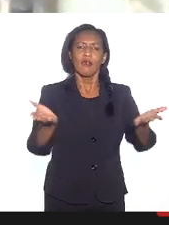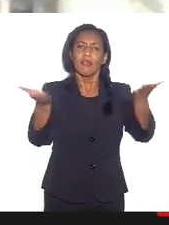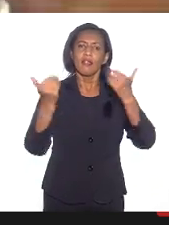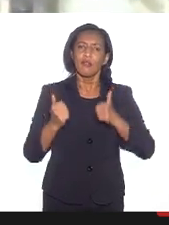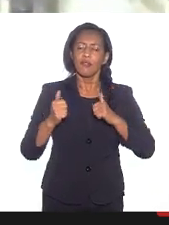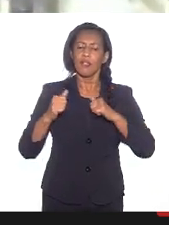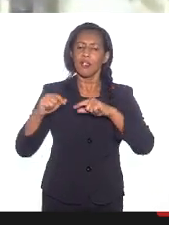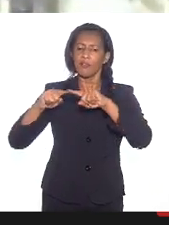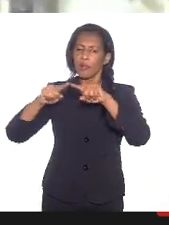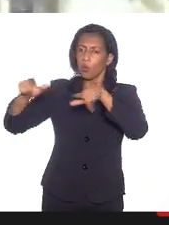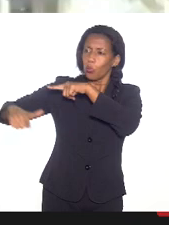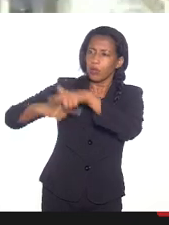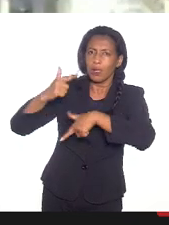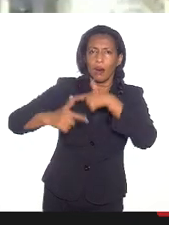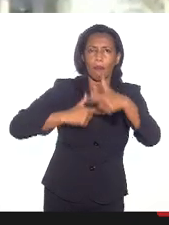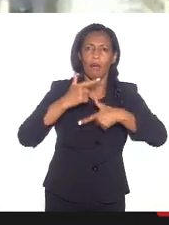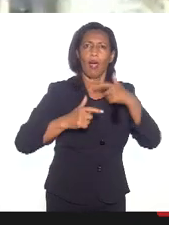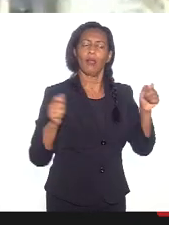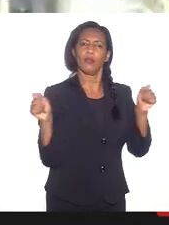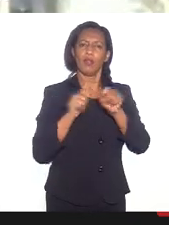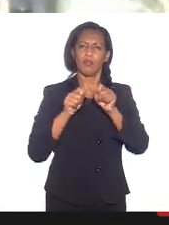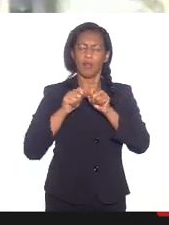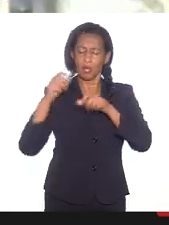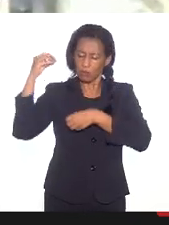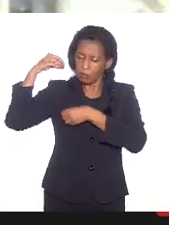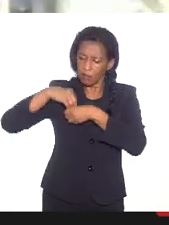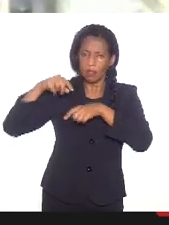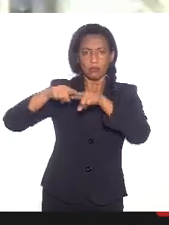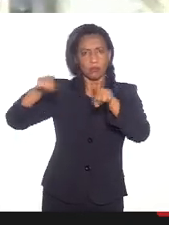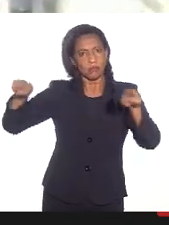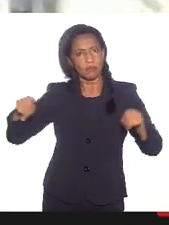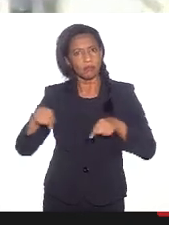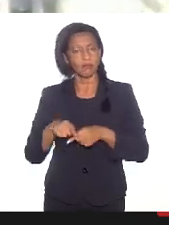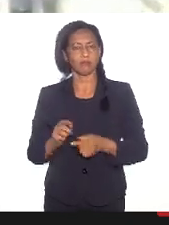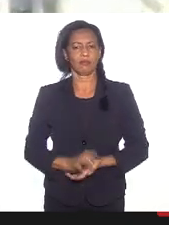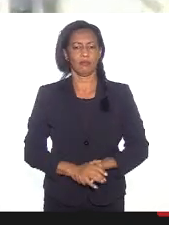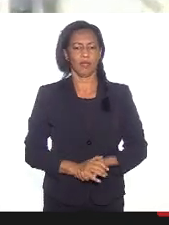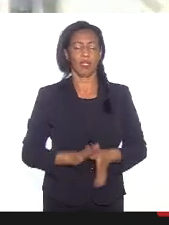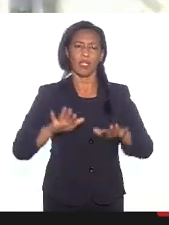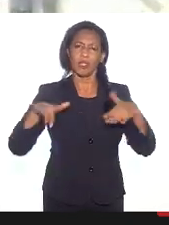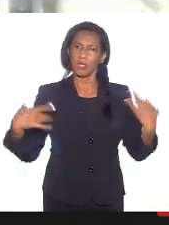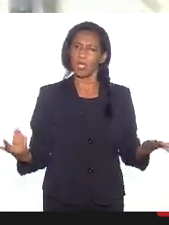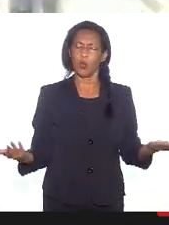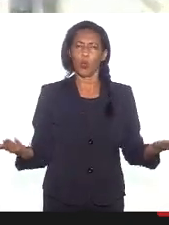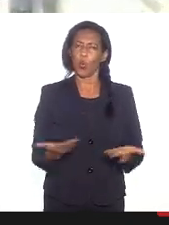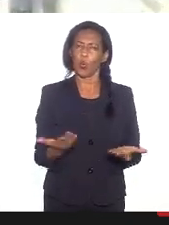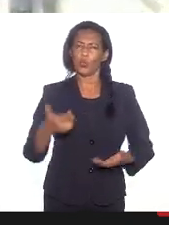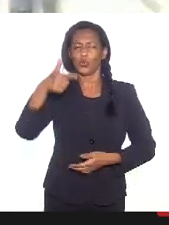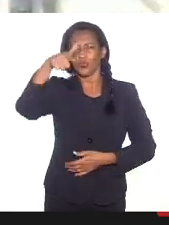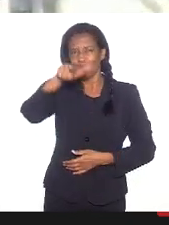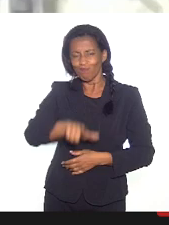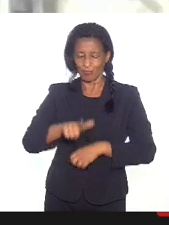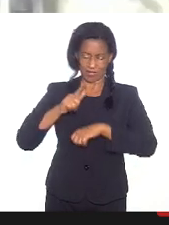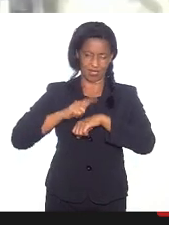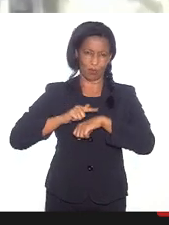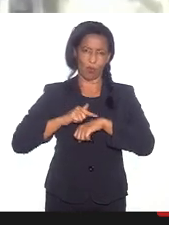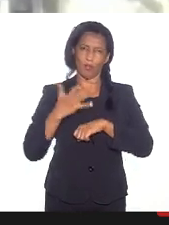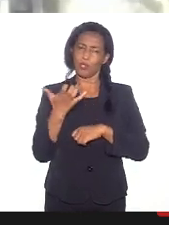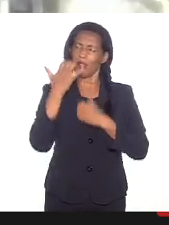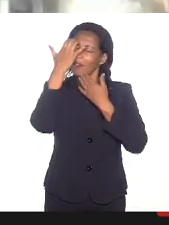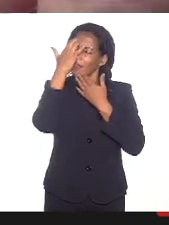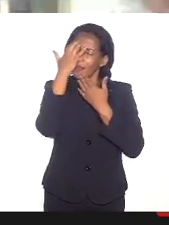espaço que nós temos. Venham ver o trabalho que é feito dentro dos terreiros. Então, eu só tenho aqui, nesse momento, mais uma vez, agradecer.